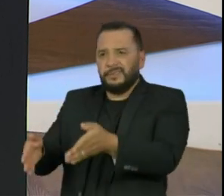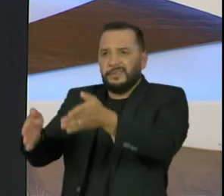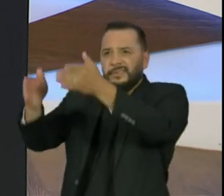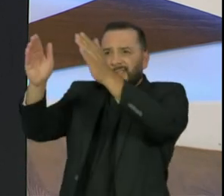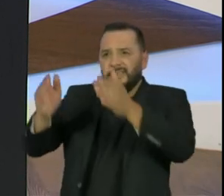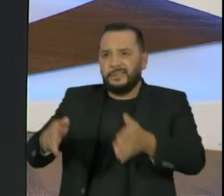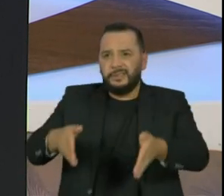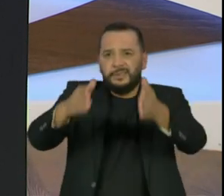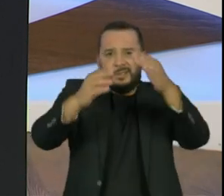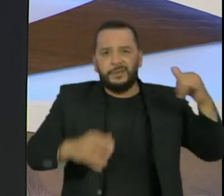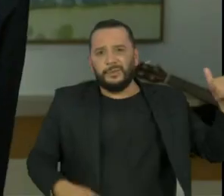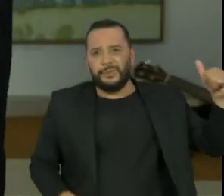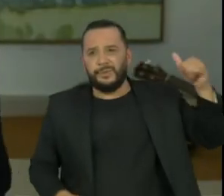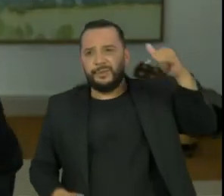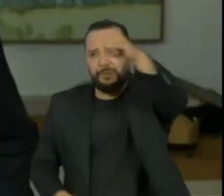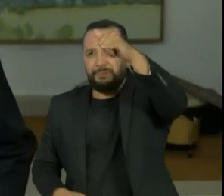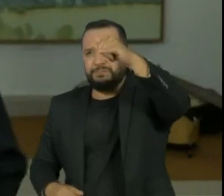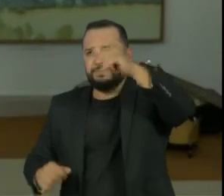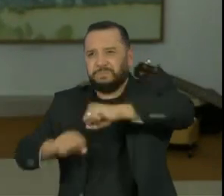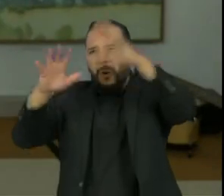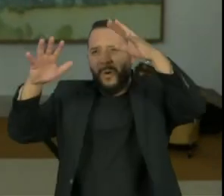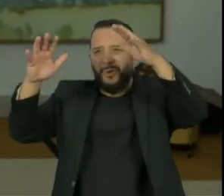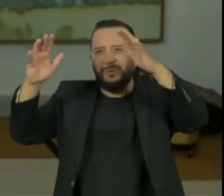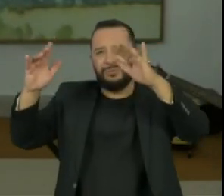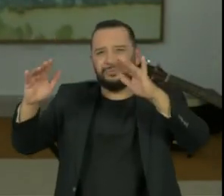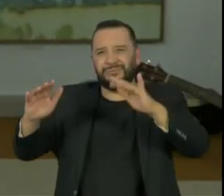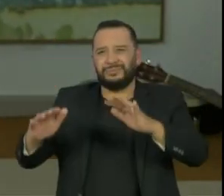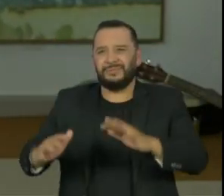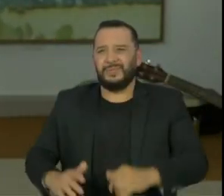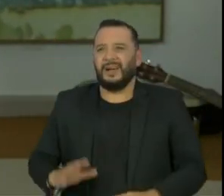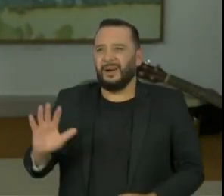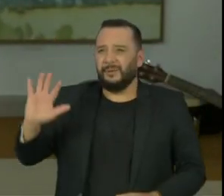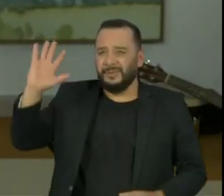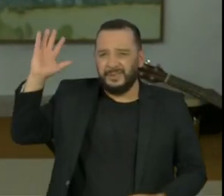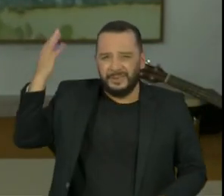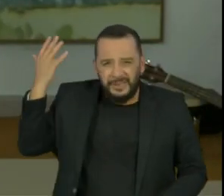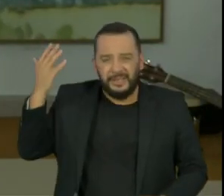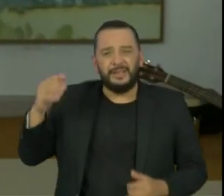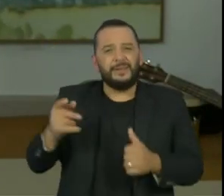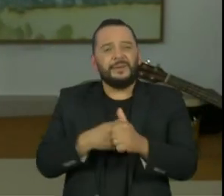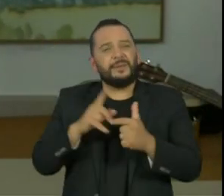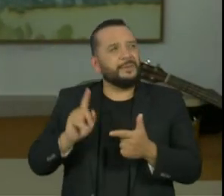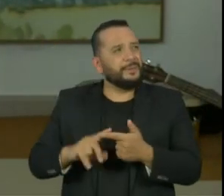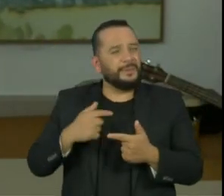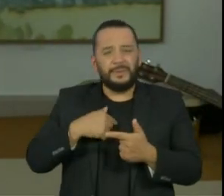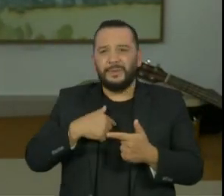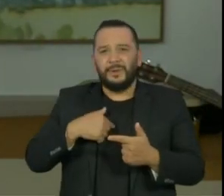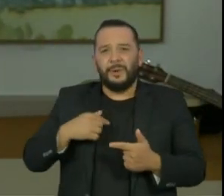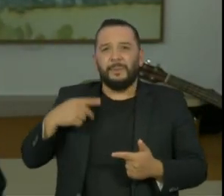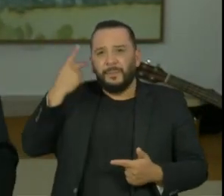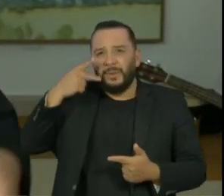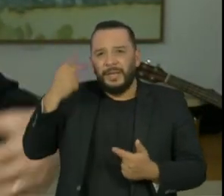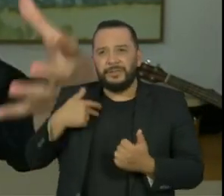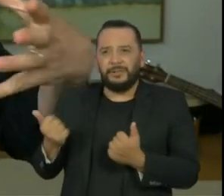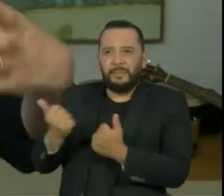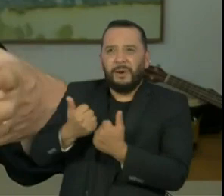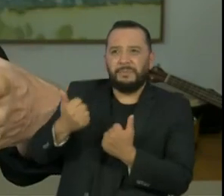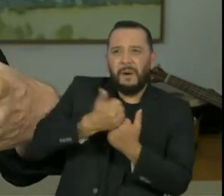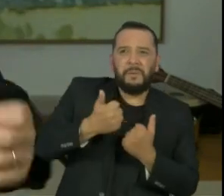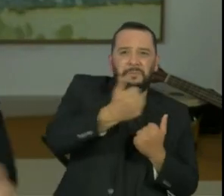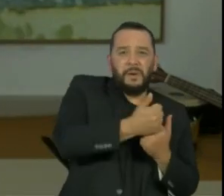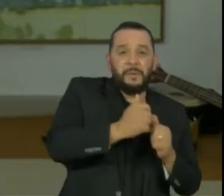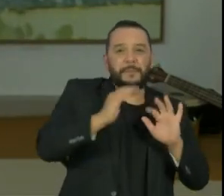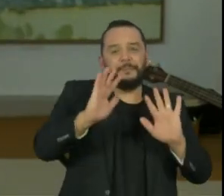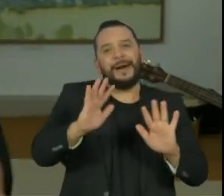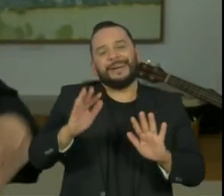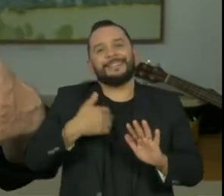acontecido, apesar de tantos políticos passarem pelo nosso país, a identidade